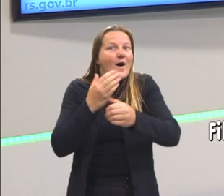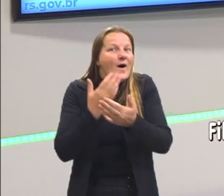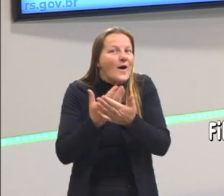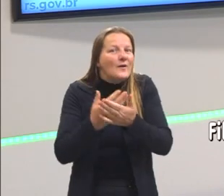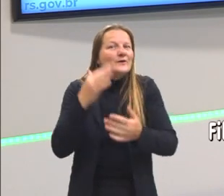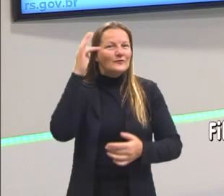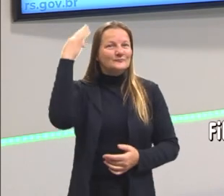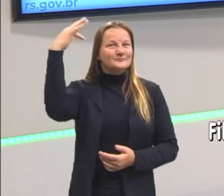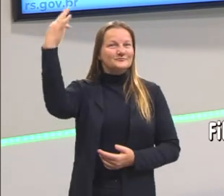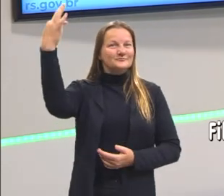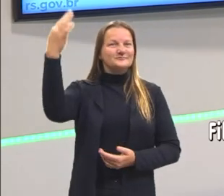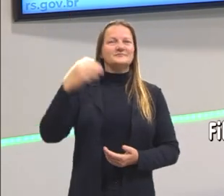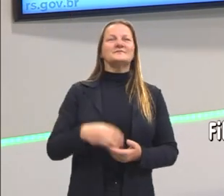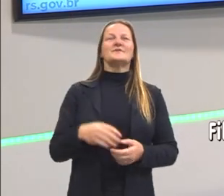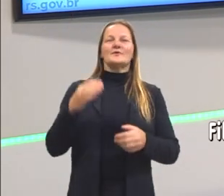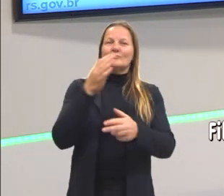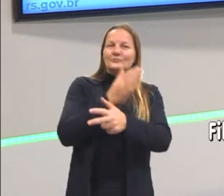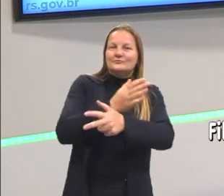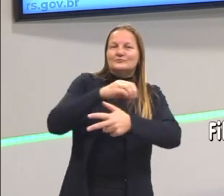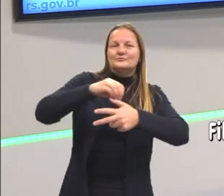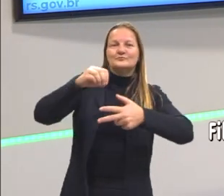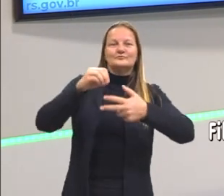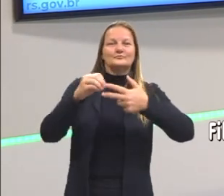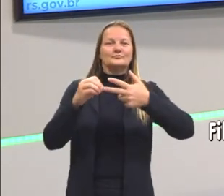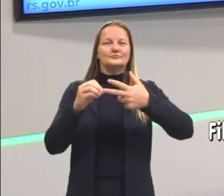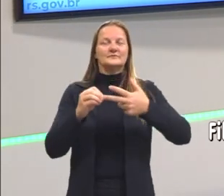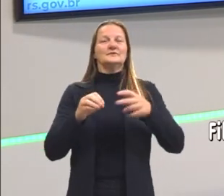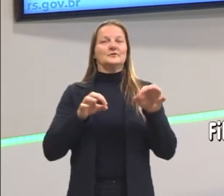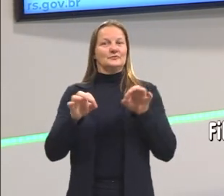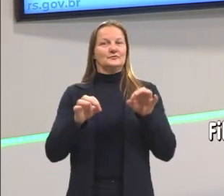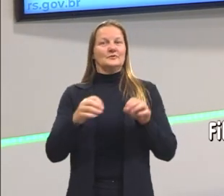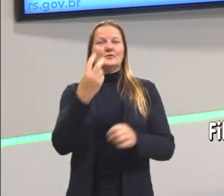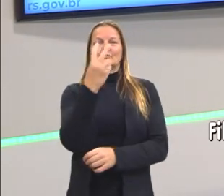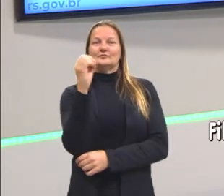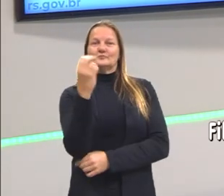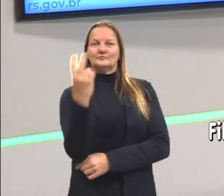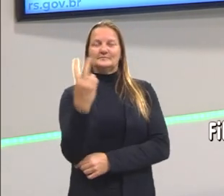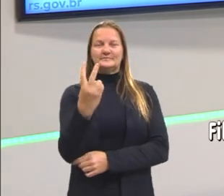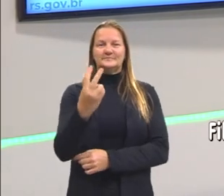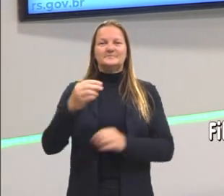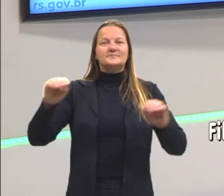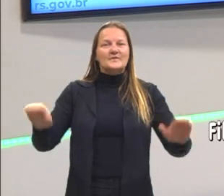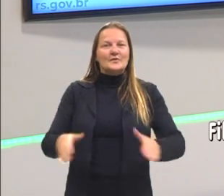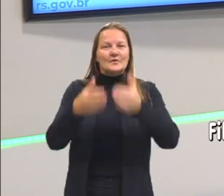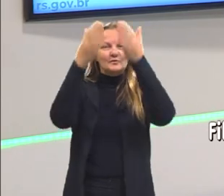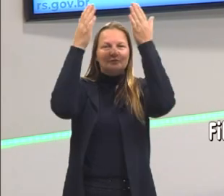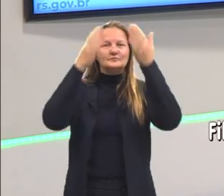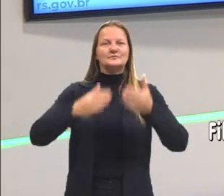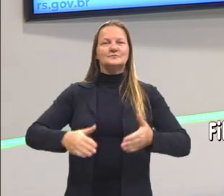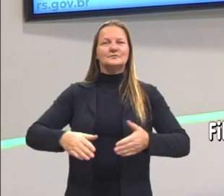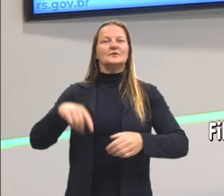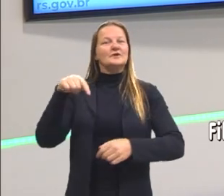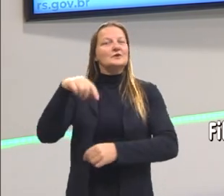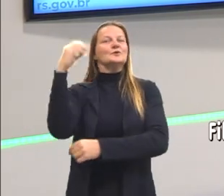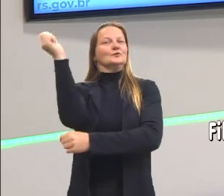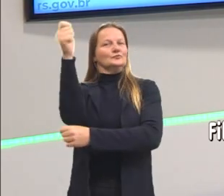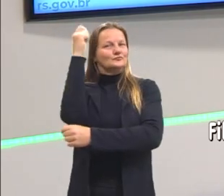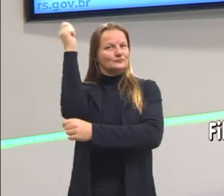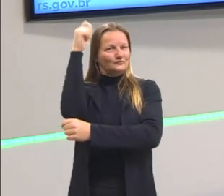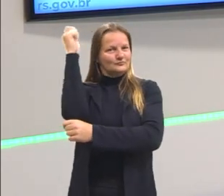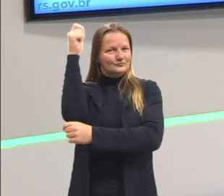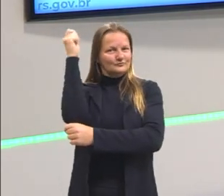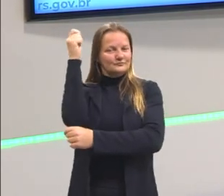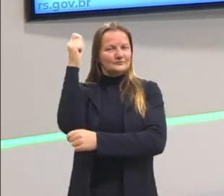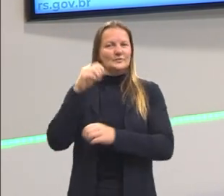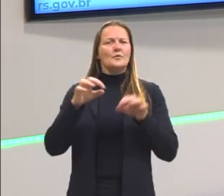filosofia do projeto Pré-ENEM 2022 da Secretaria de Educação de Estado do Rio Grande do Sul,